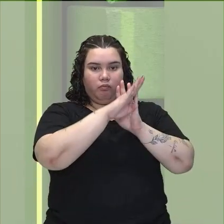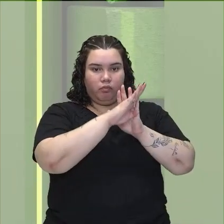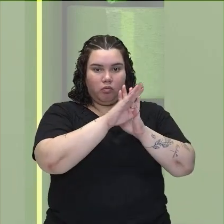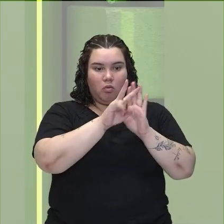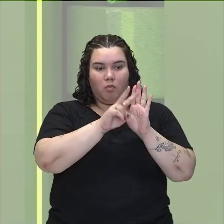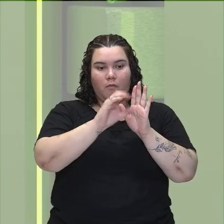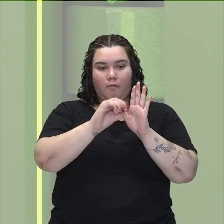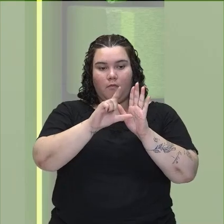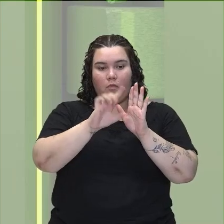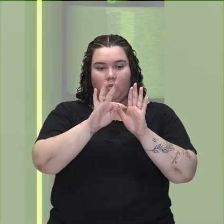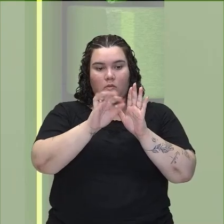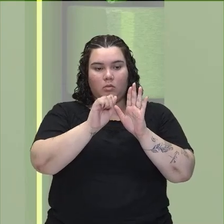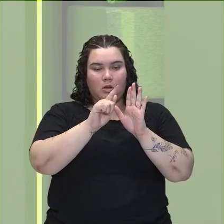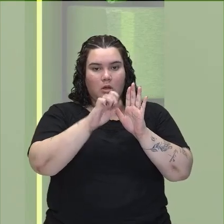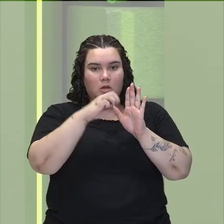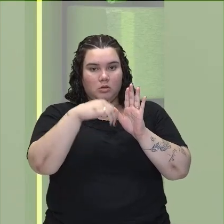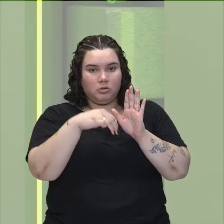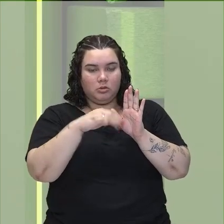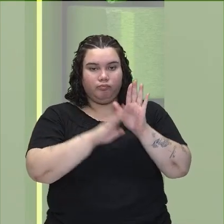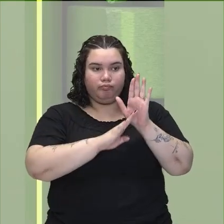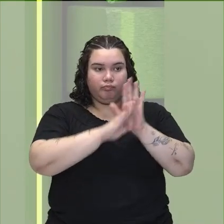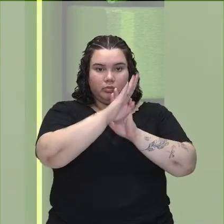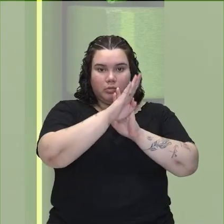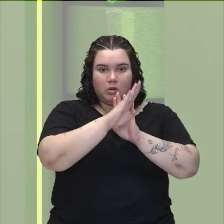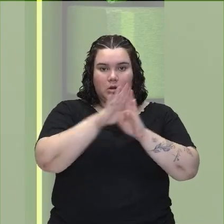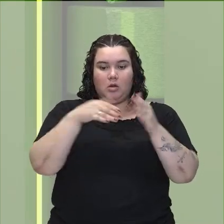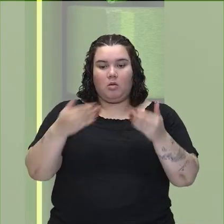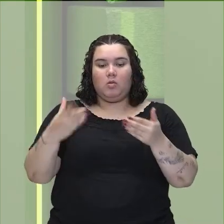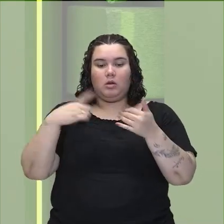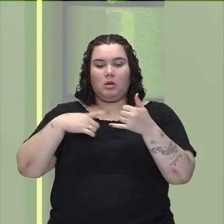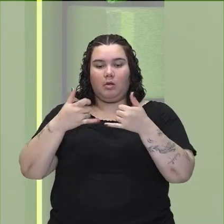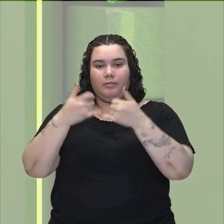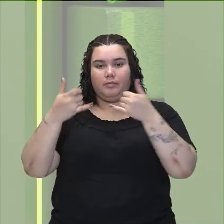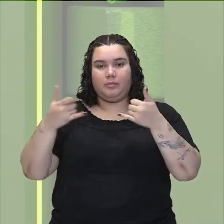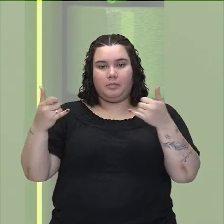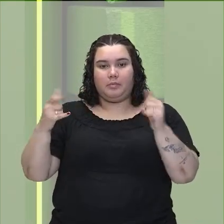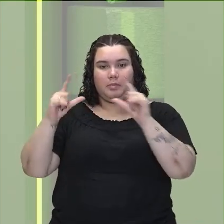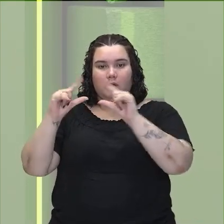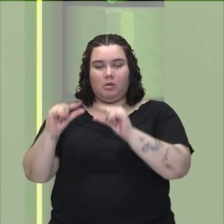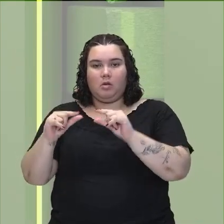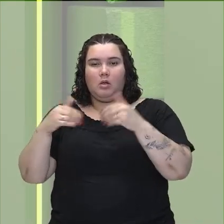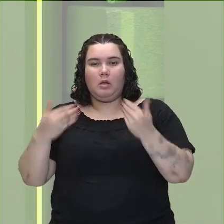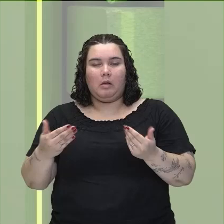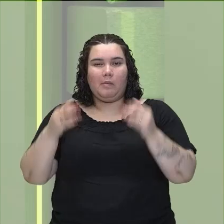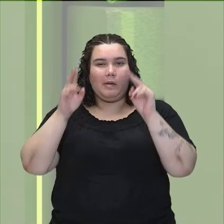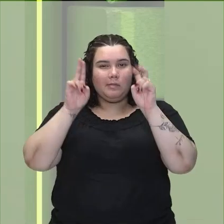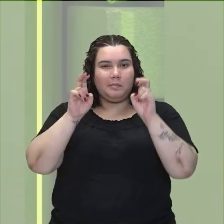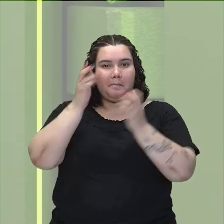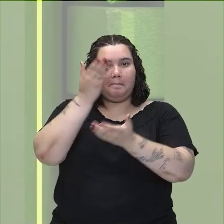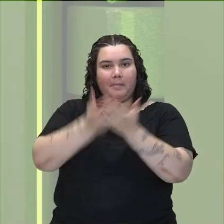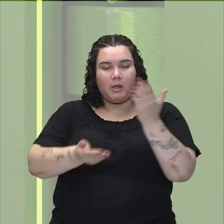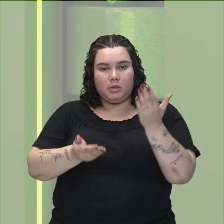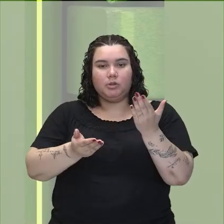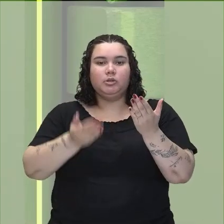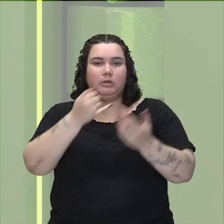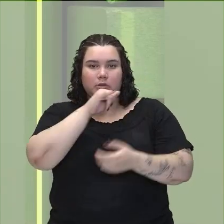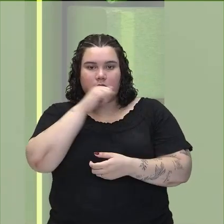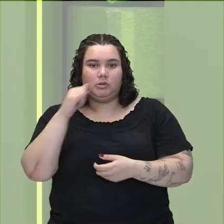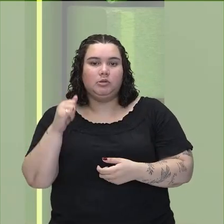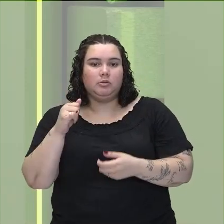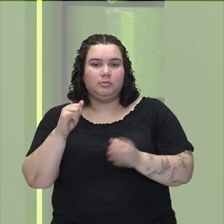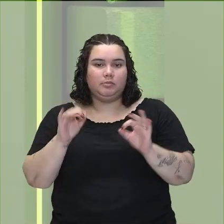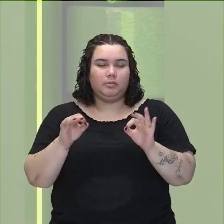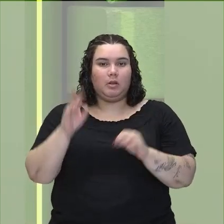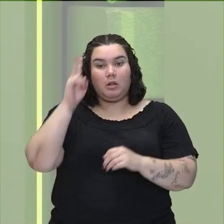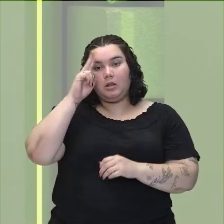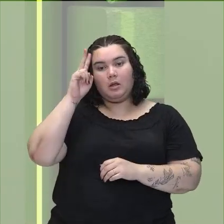maior a tensão que passa por ali, eu tenho uma corrente menor. Isso vai fazer com que eu tenha uma perda de energia elétrica menor, tá, gente? É só